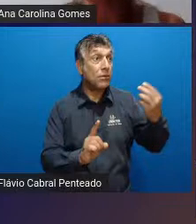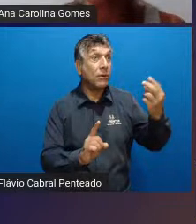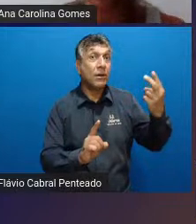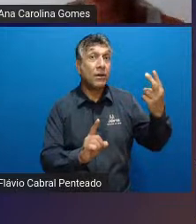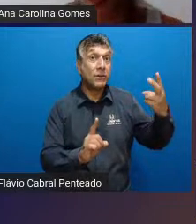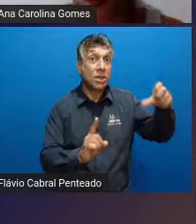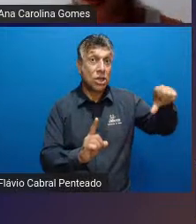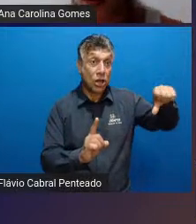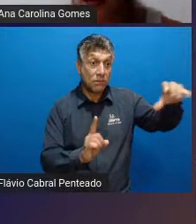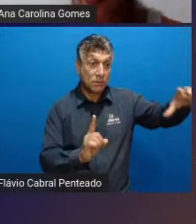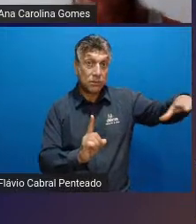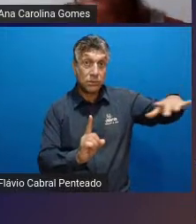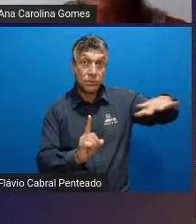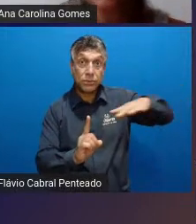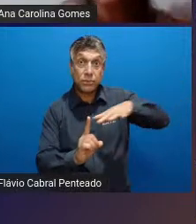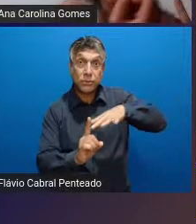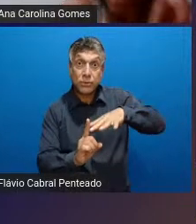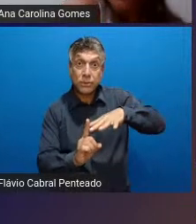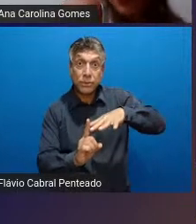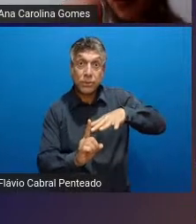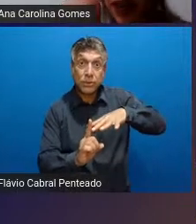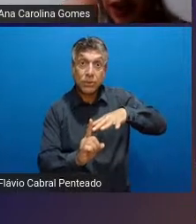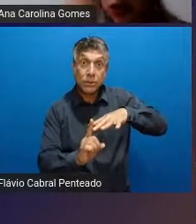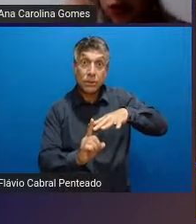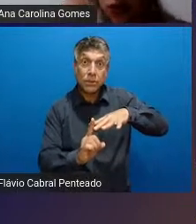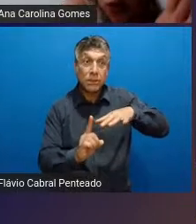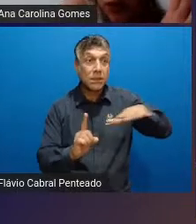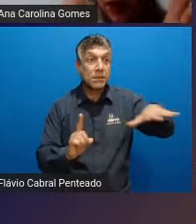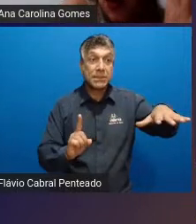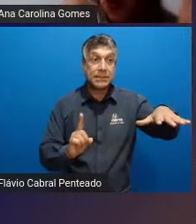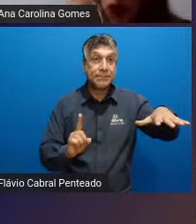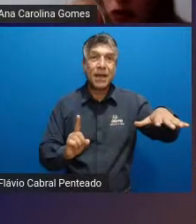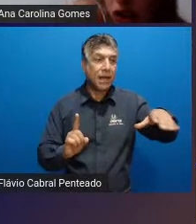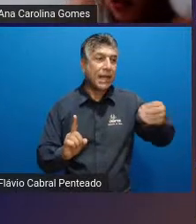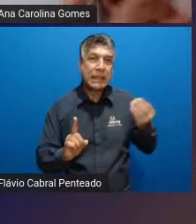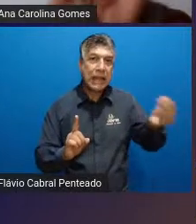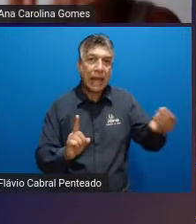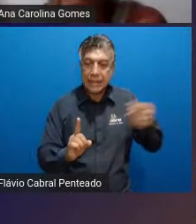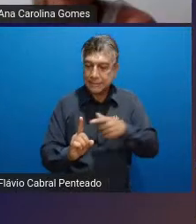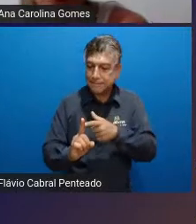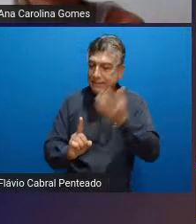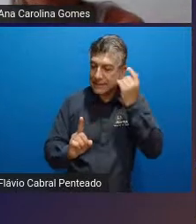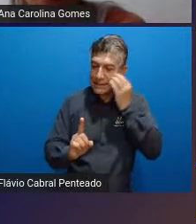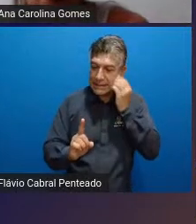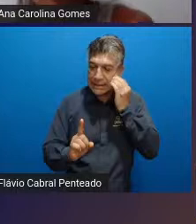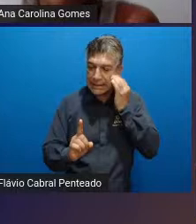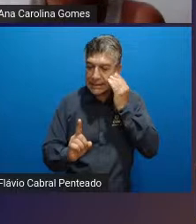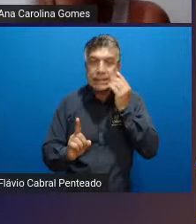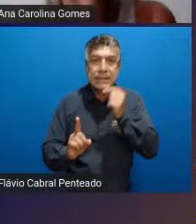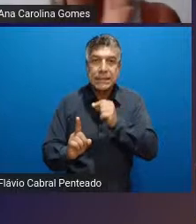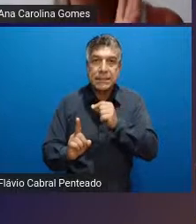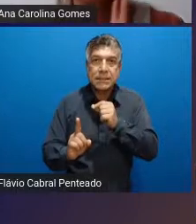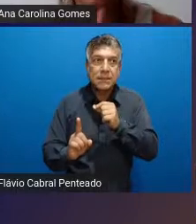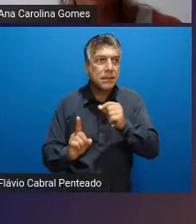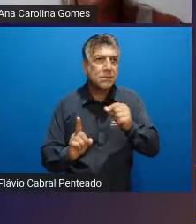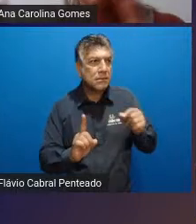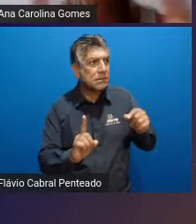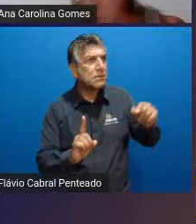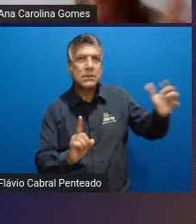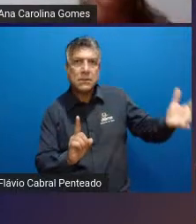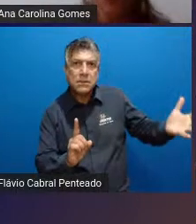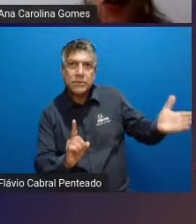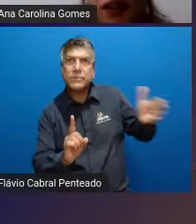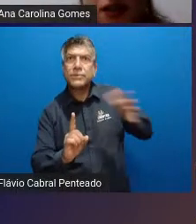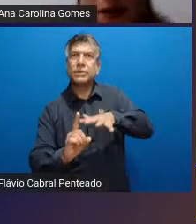adaptada para o autista e não adaptar uma atividade quer dizer um autista para o restante dos alunos os alunos é que tem que se